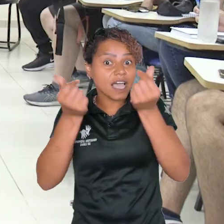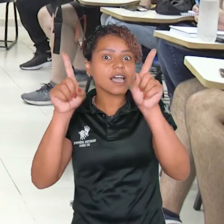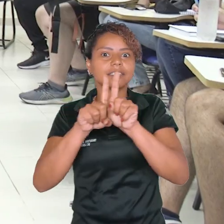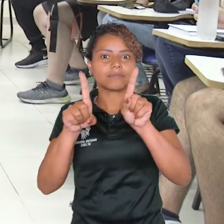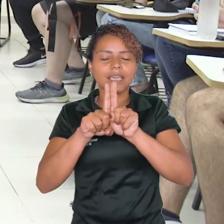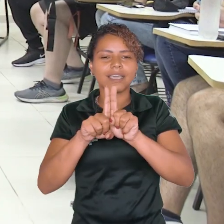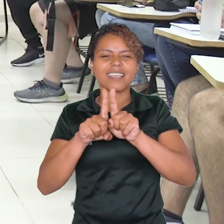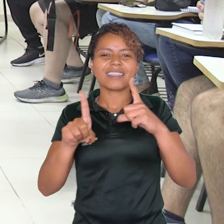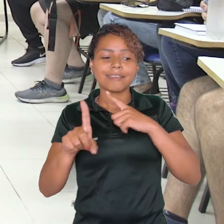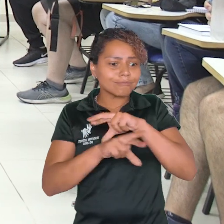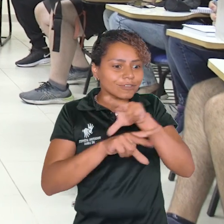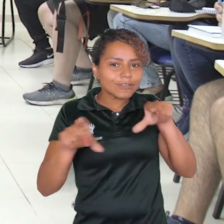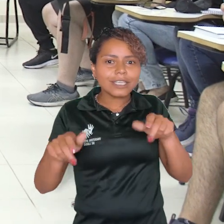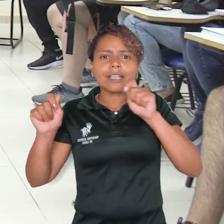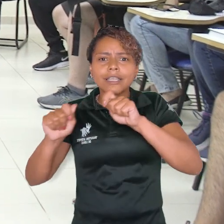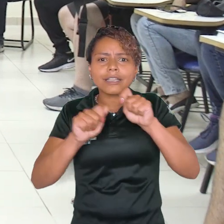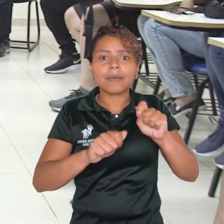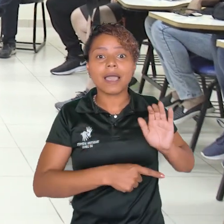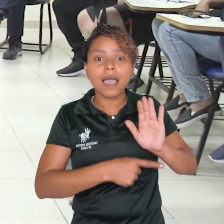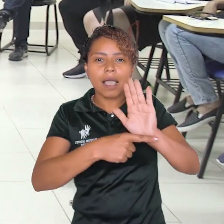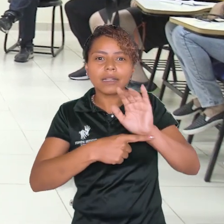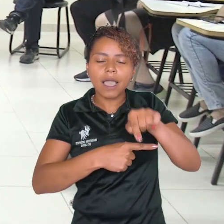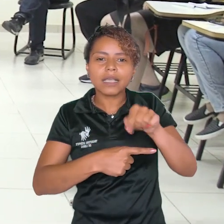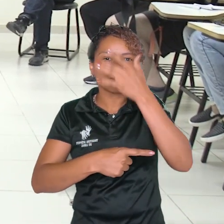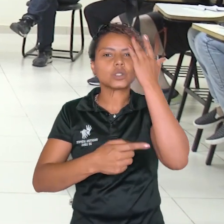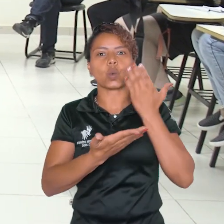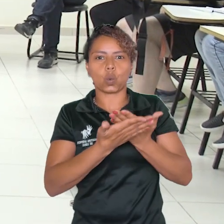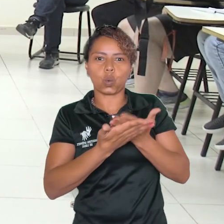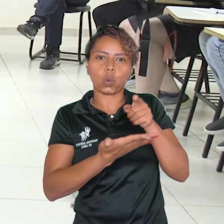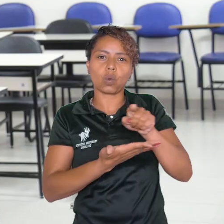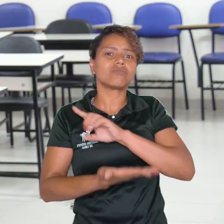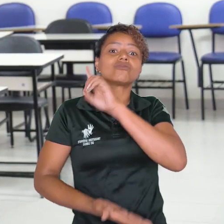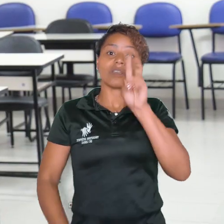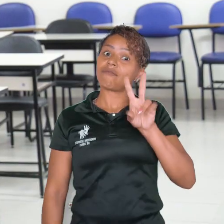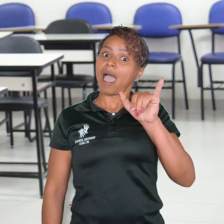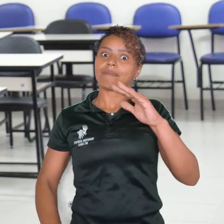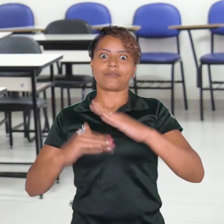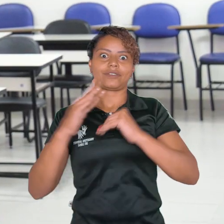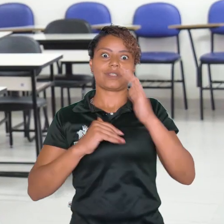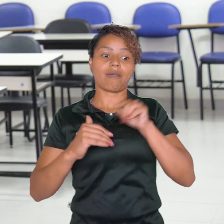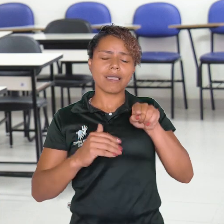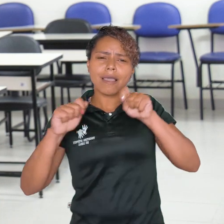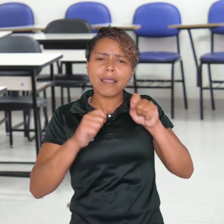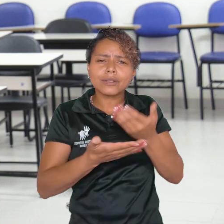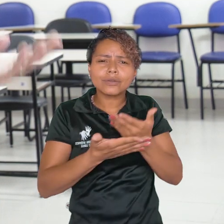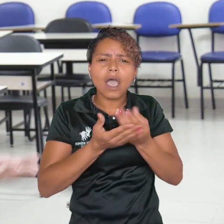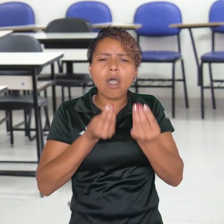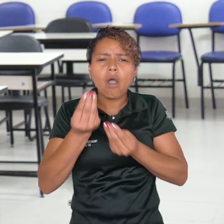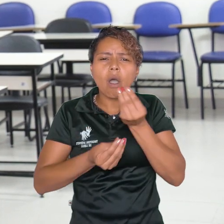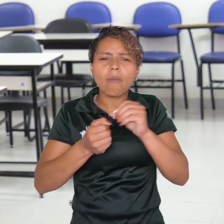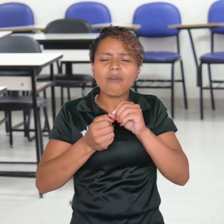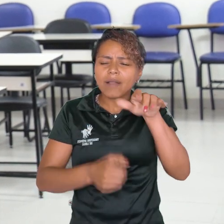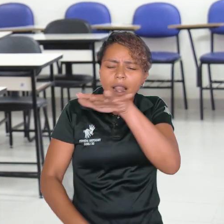aprofundar na discussão em torno de finanças, ou seja, um conjunto de mecanismos que vão permitir a esse estudante, que um dia